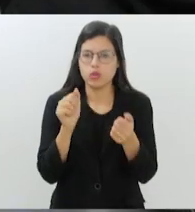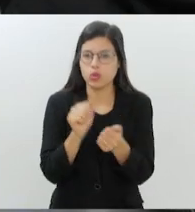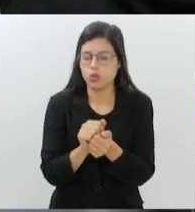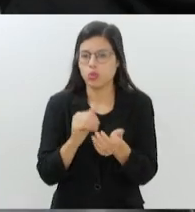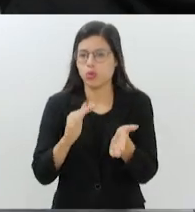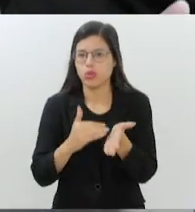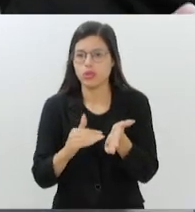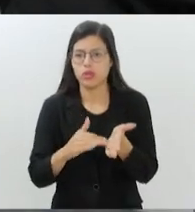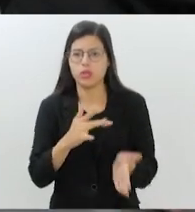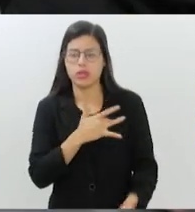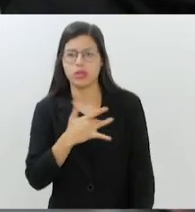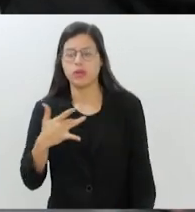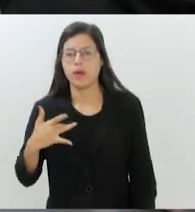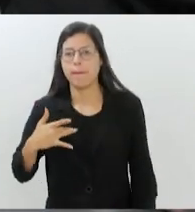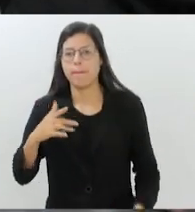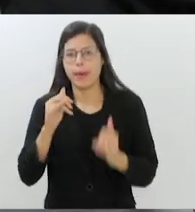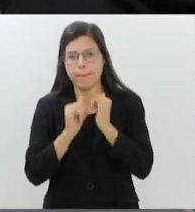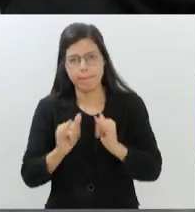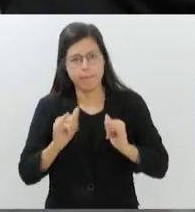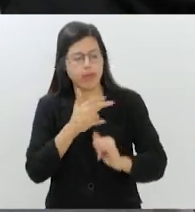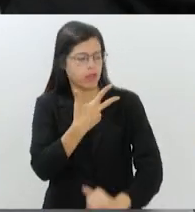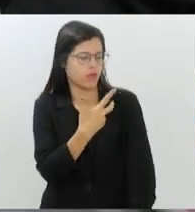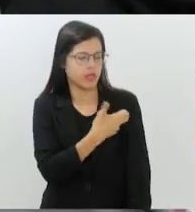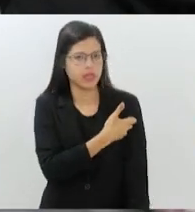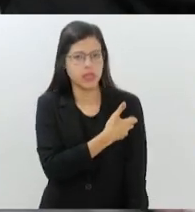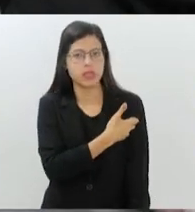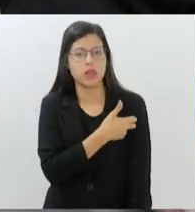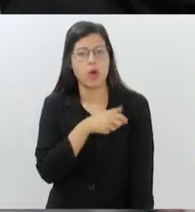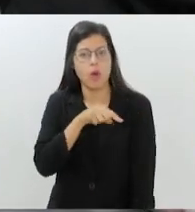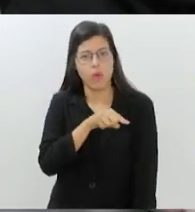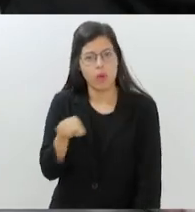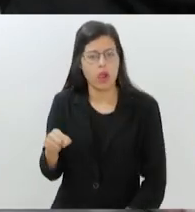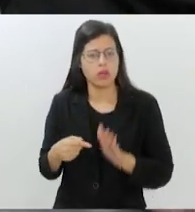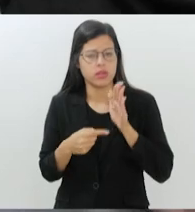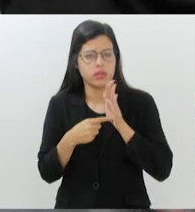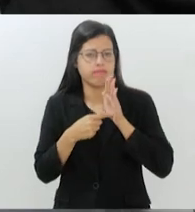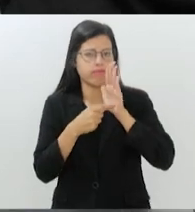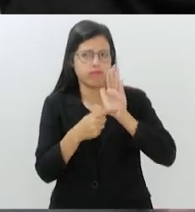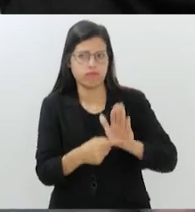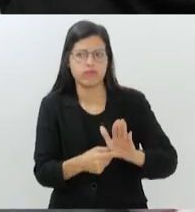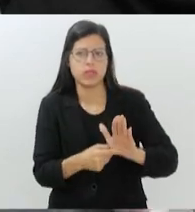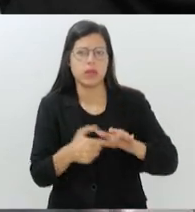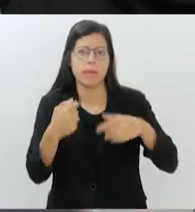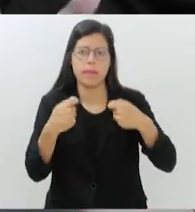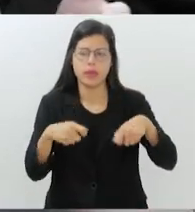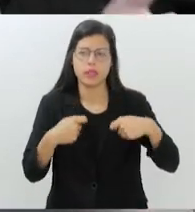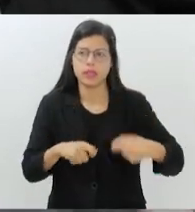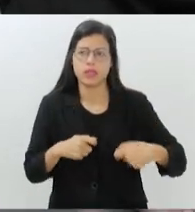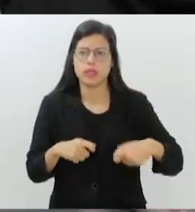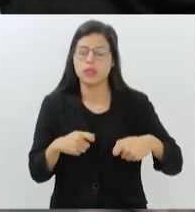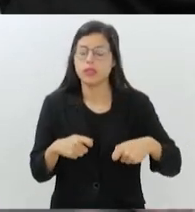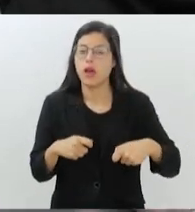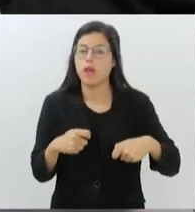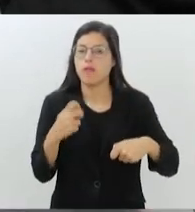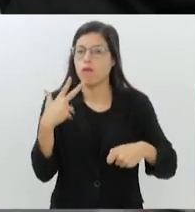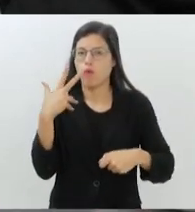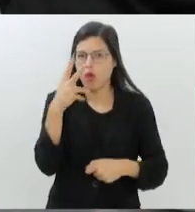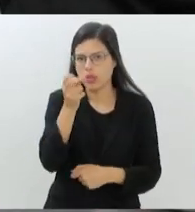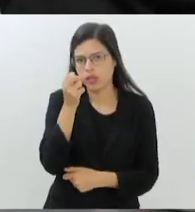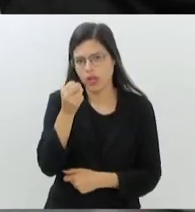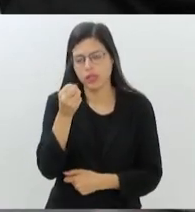uma campanha de vacinação. Então eles nos apresentaram que a demanda partia da necessidade de a gente reforçar